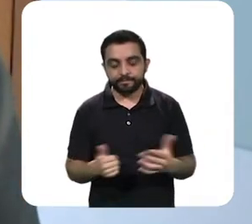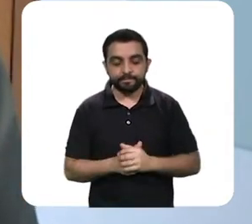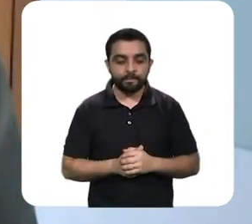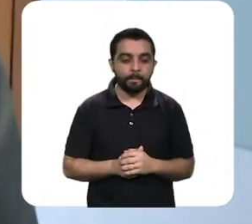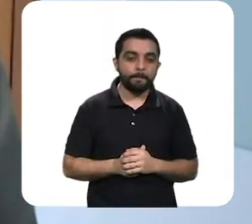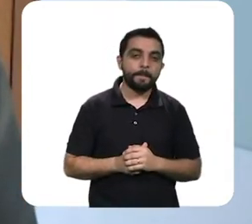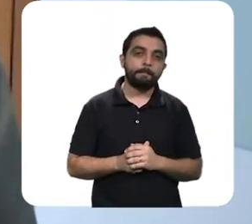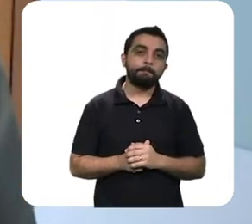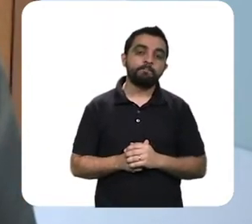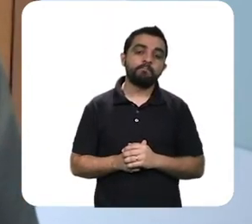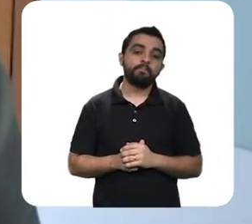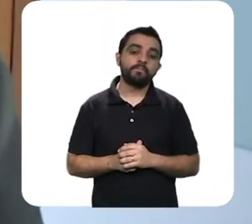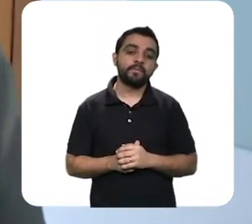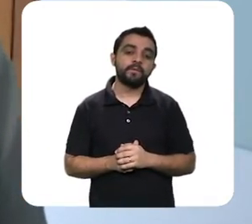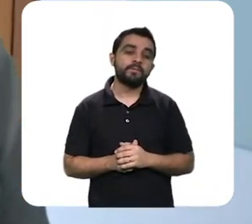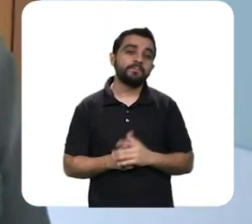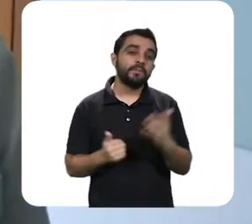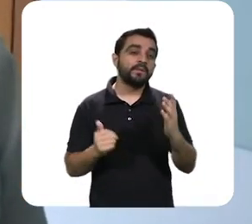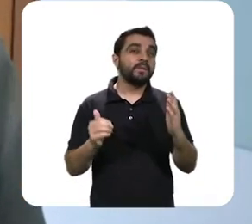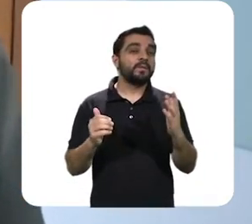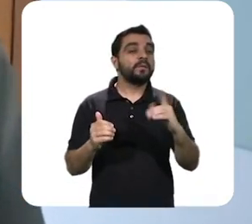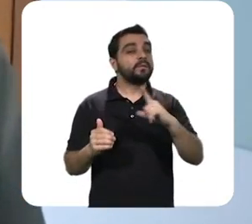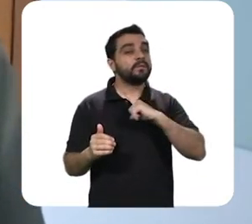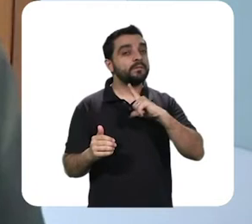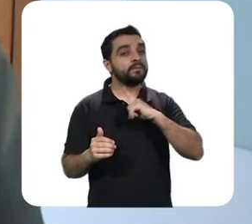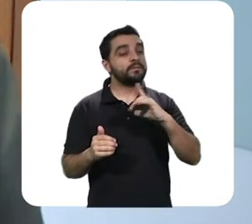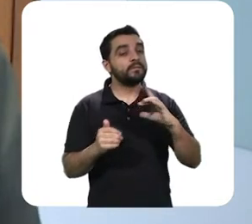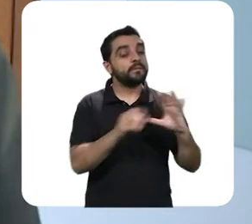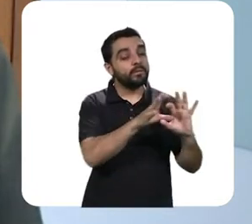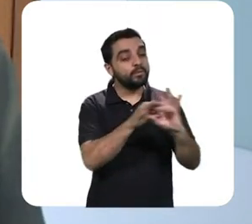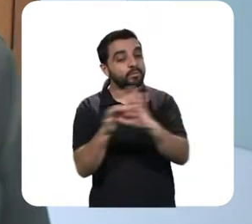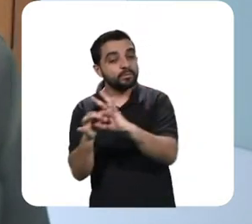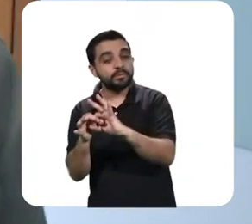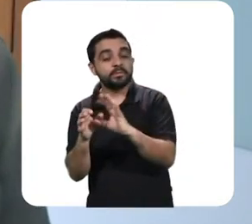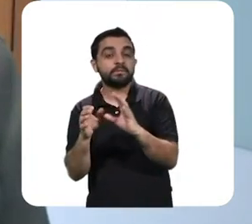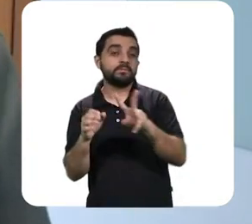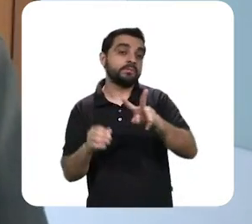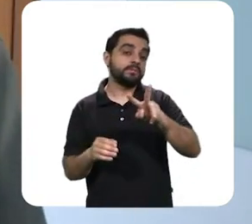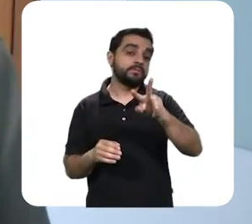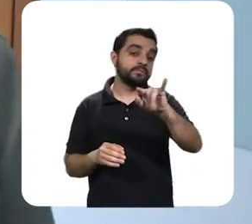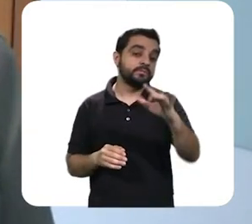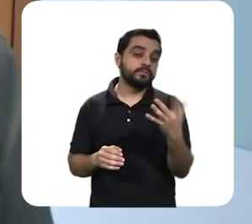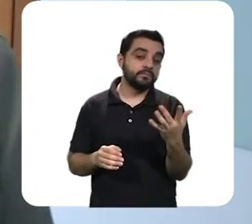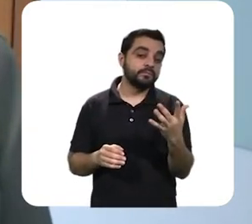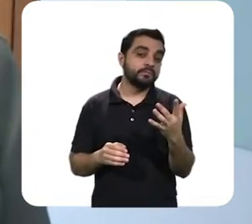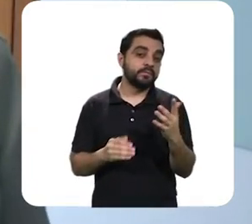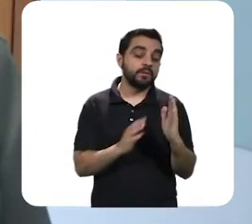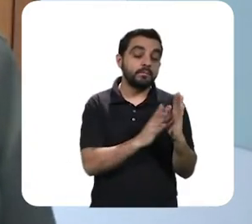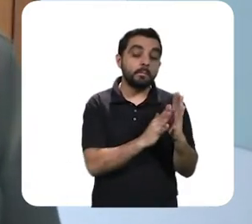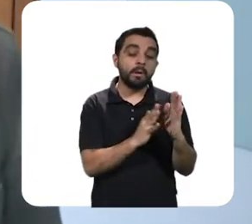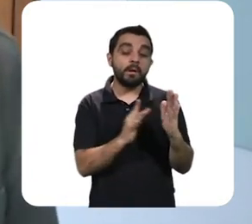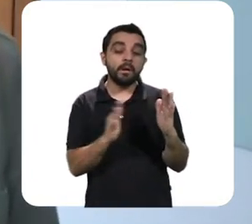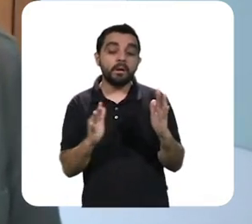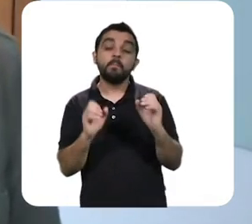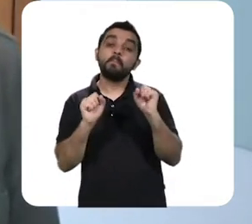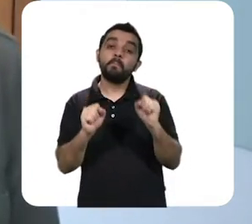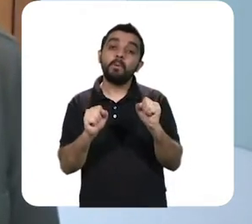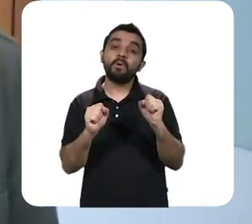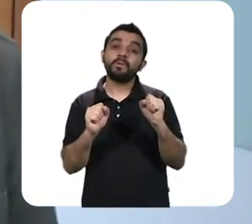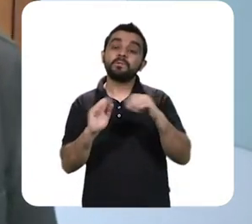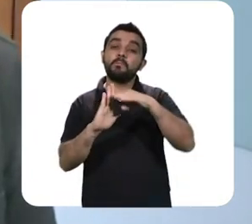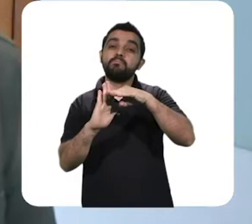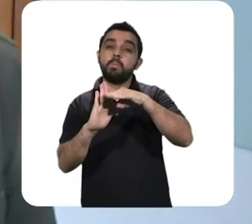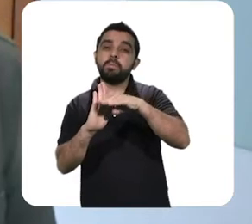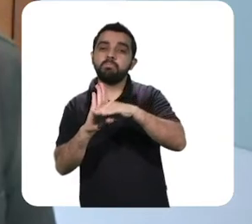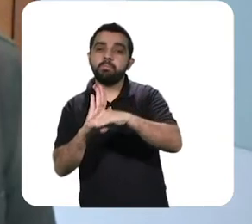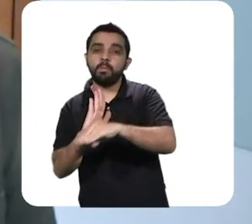três trimestres de intensificação. Então, é um cenário, assim, ele pode ser tanto uma recessão quanto, mais no longo prazo, uma